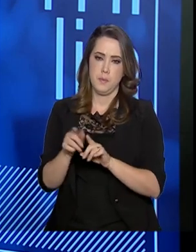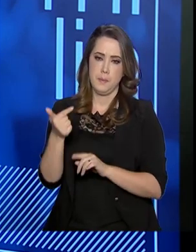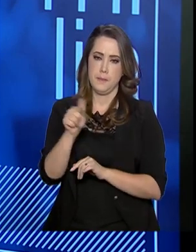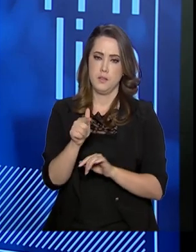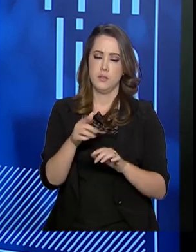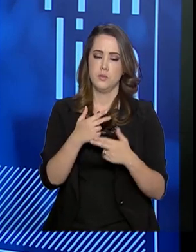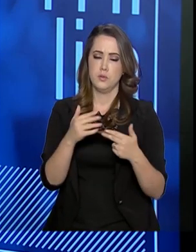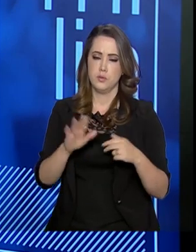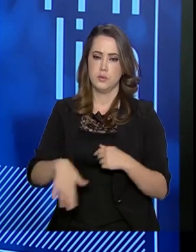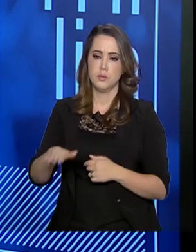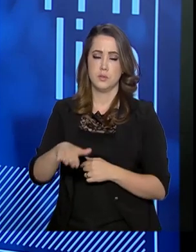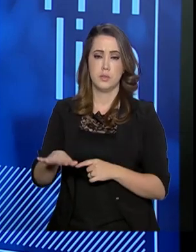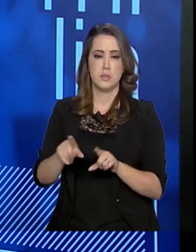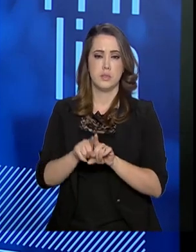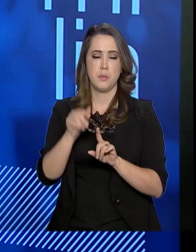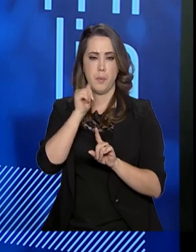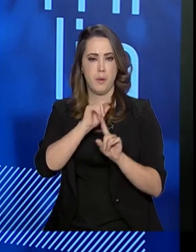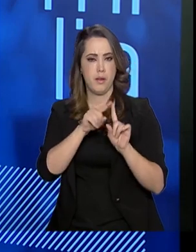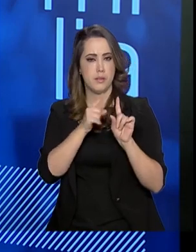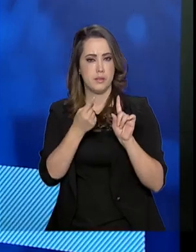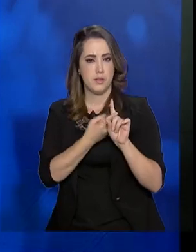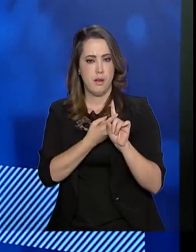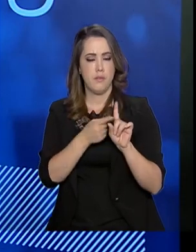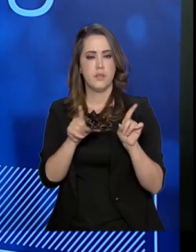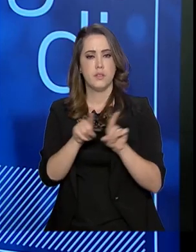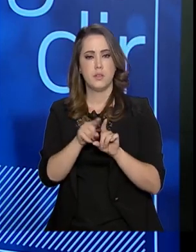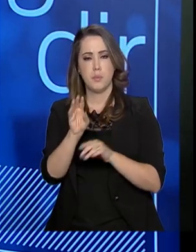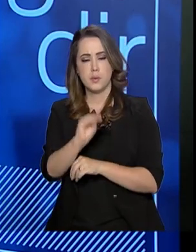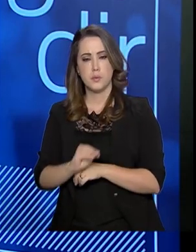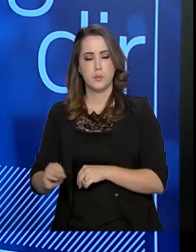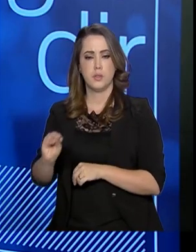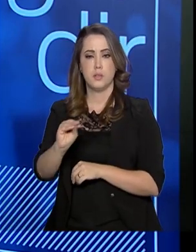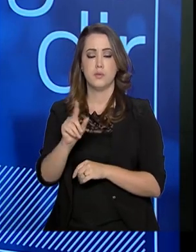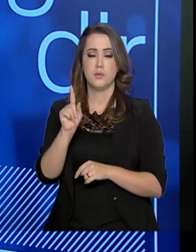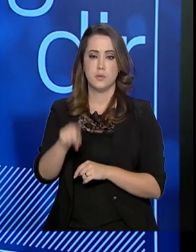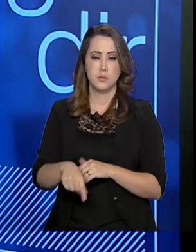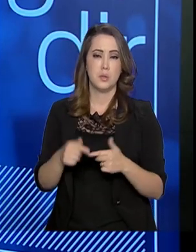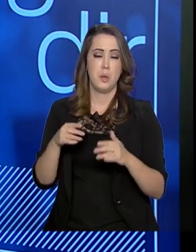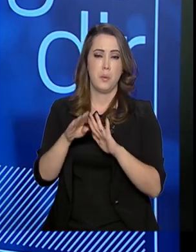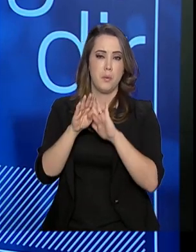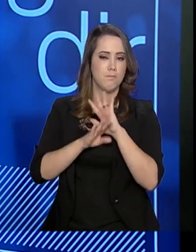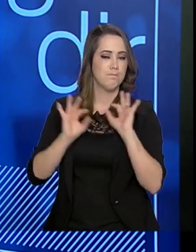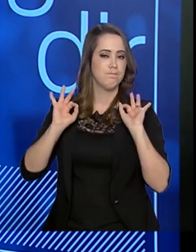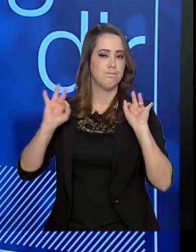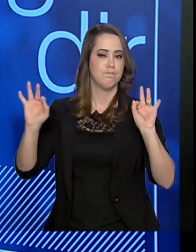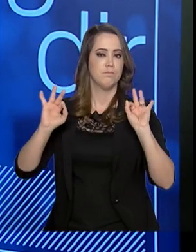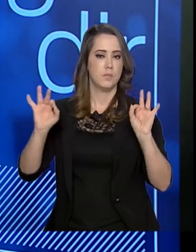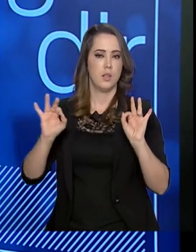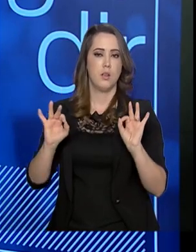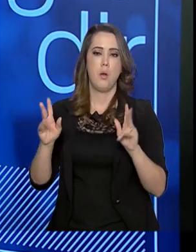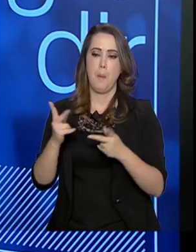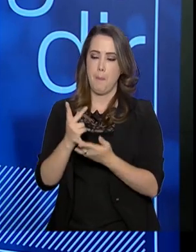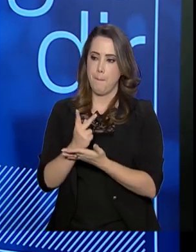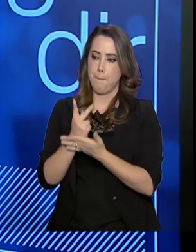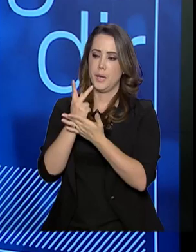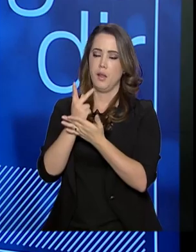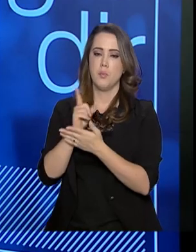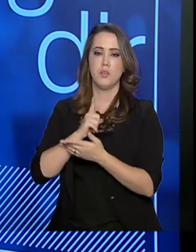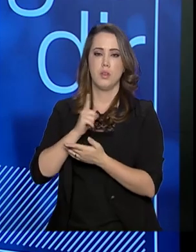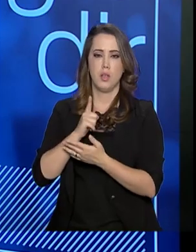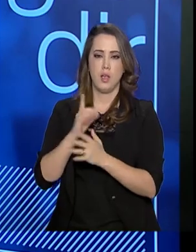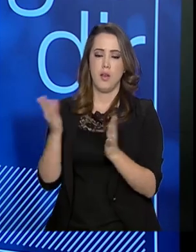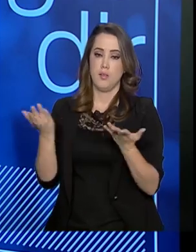restante são gestantes que também são sendo acompanhados. É um programa exitoso, está sendo premiado, está